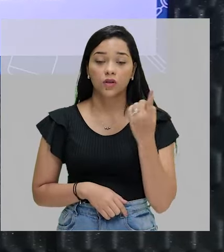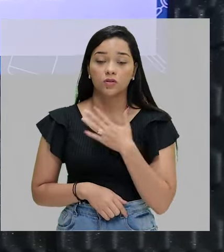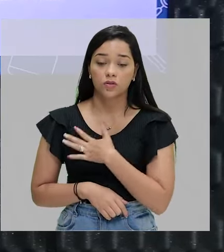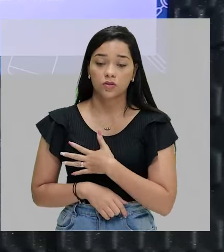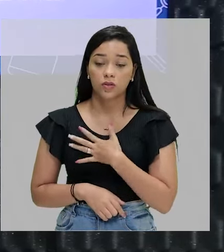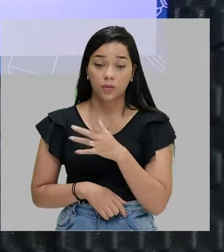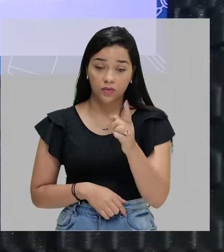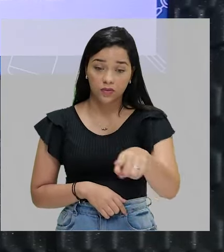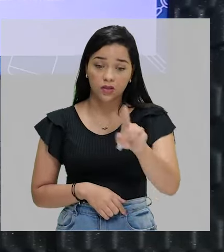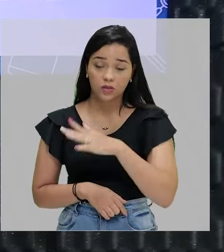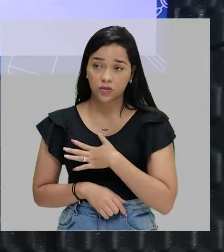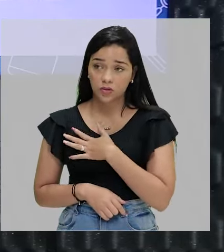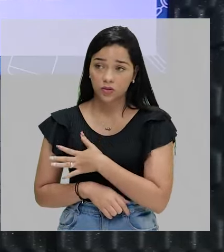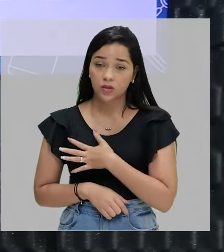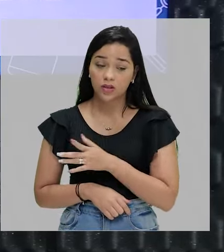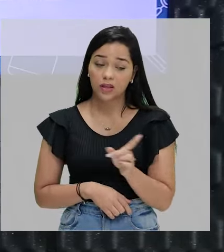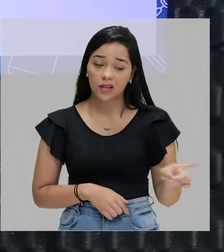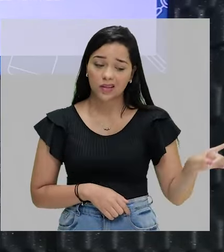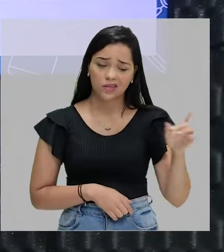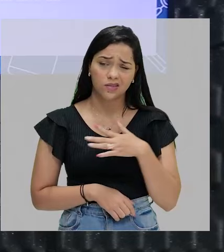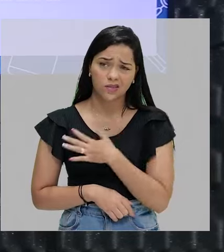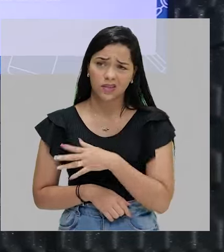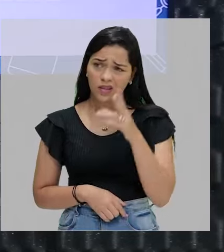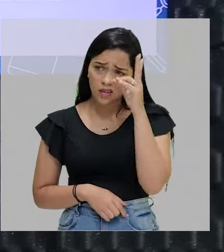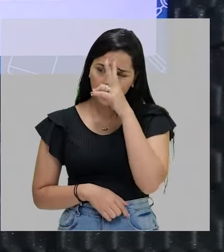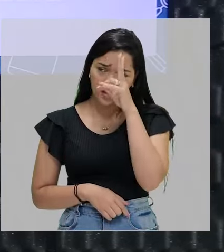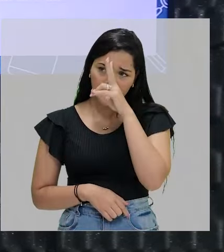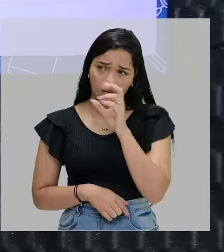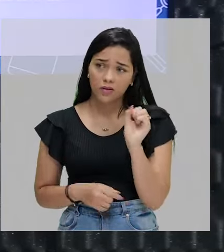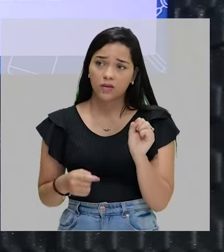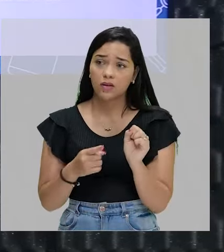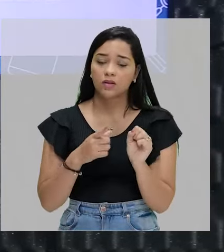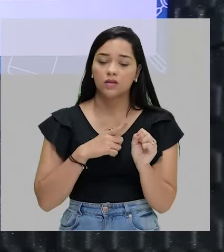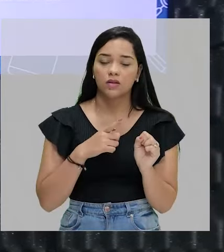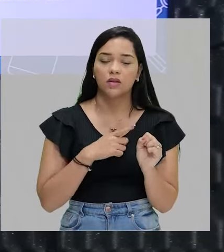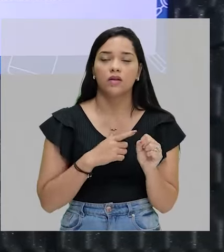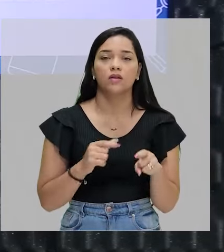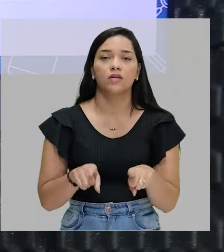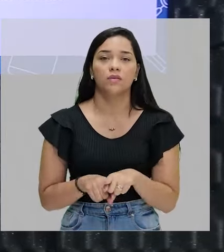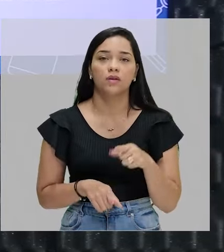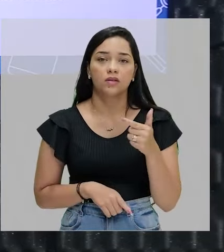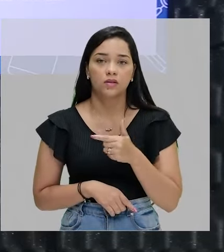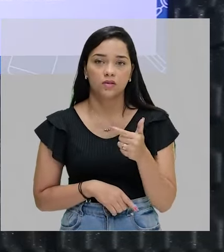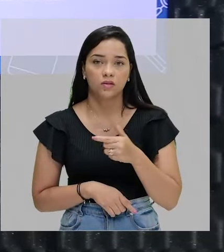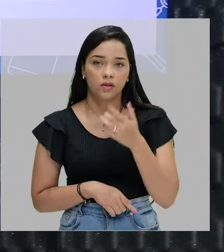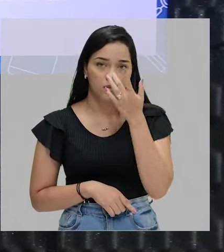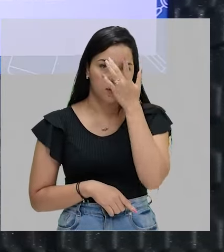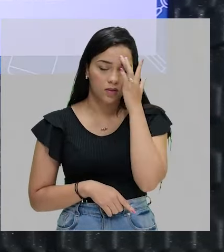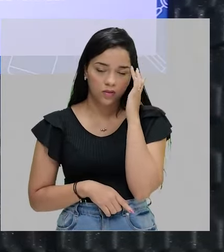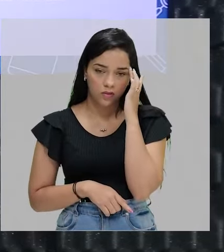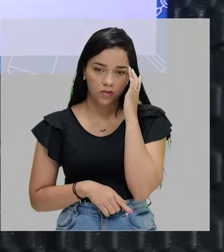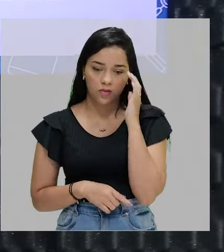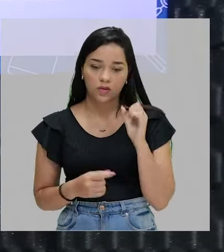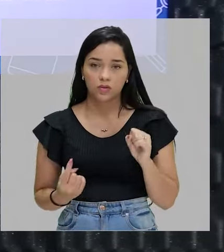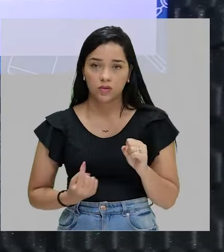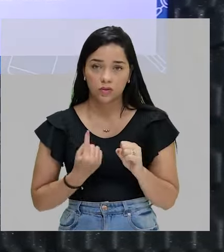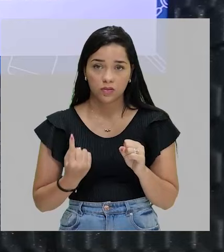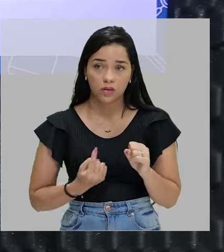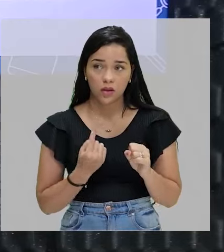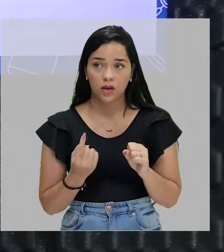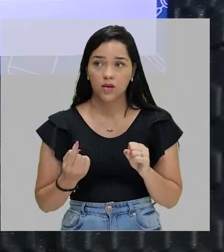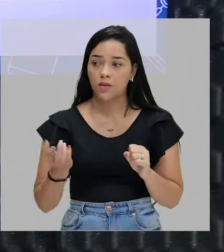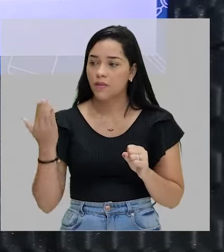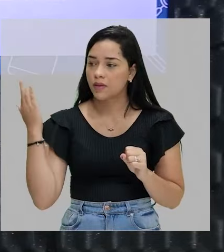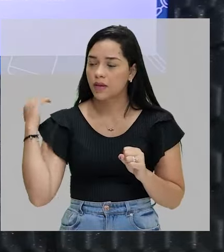gostastes, gostavam. Lembra que esse S aí a gente tem no presente, na segunda pessoa, no singular, mas no